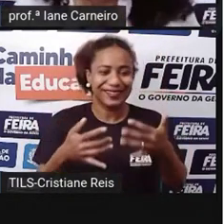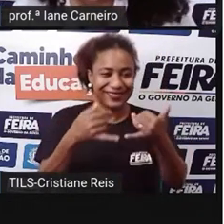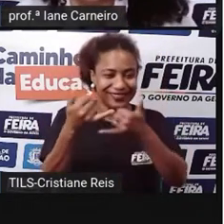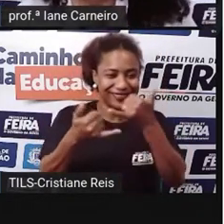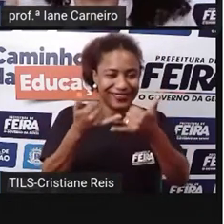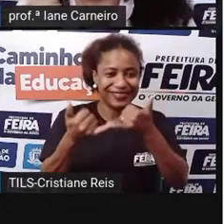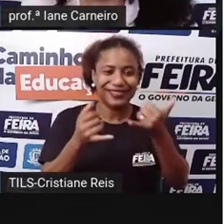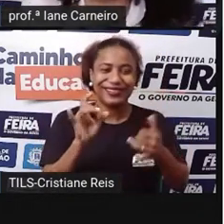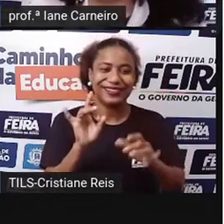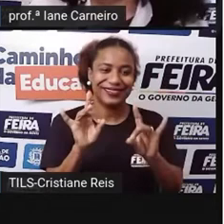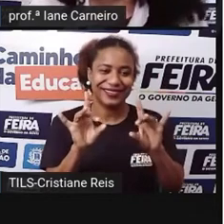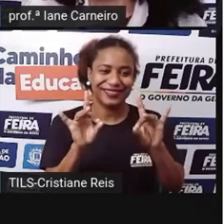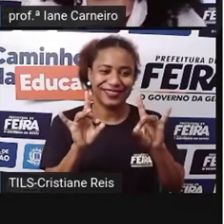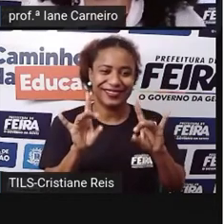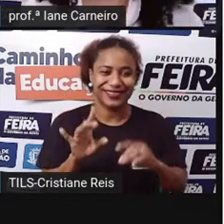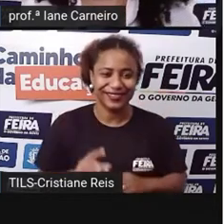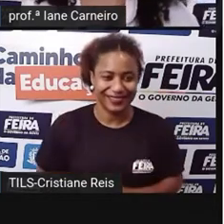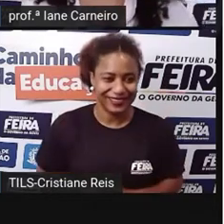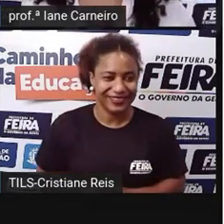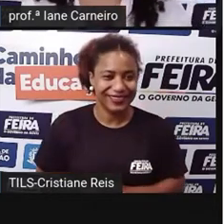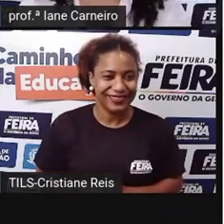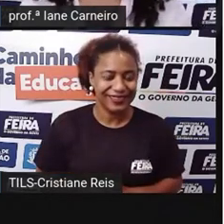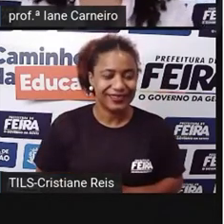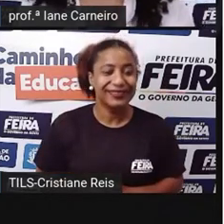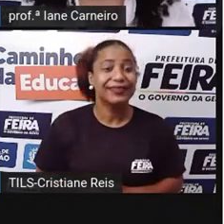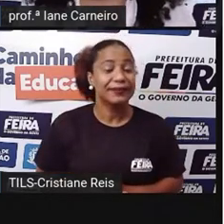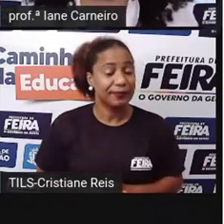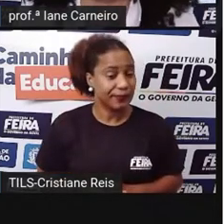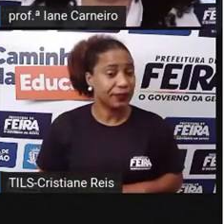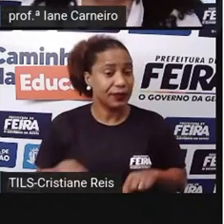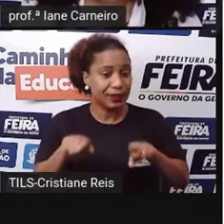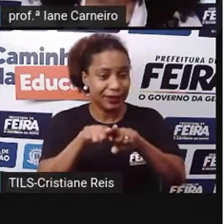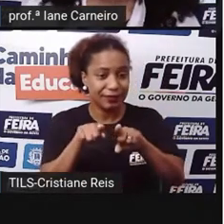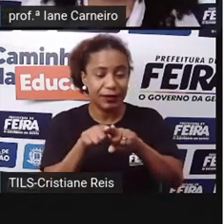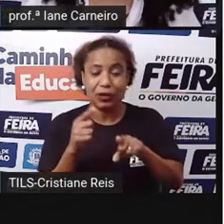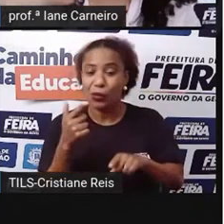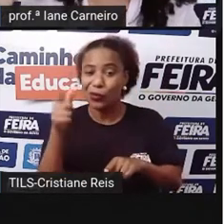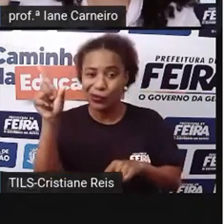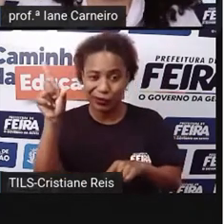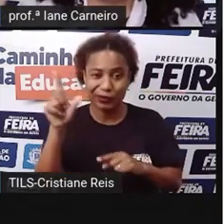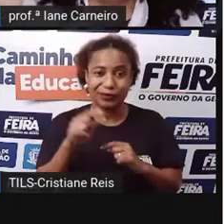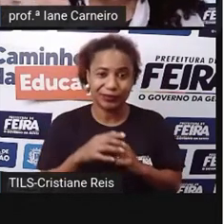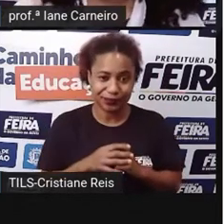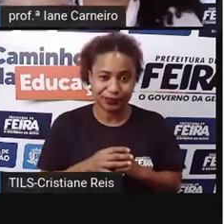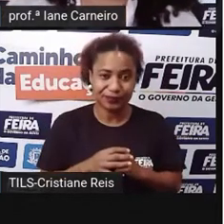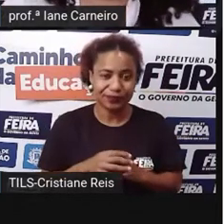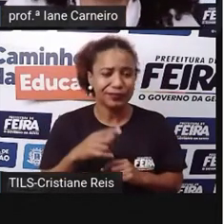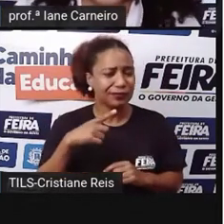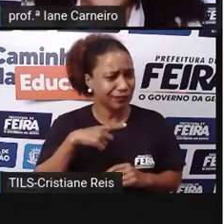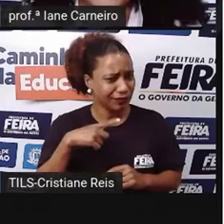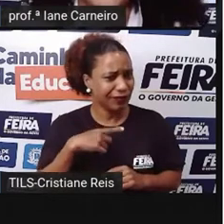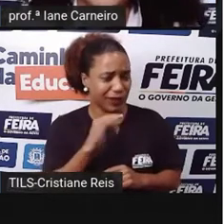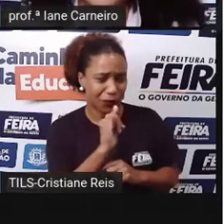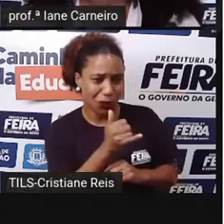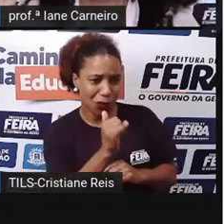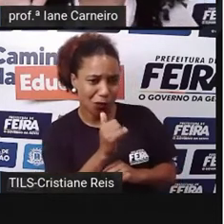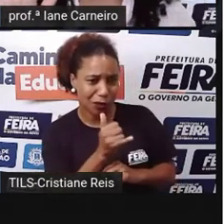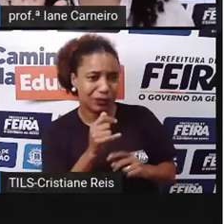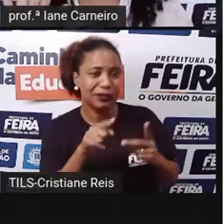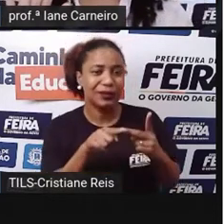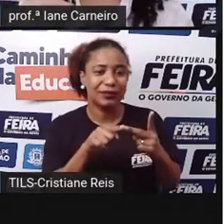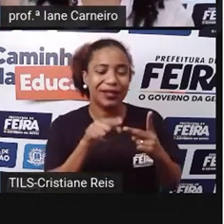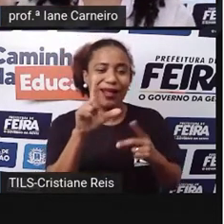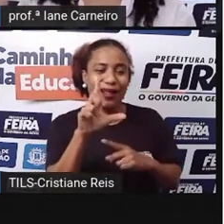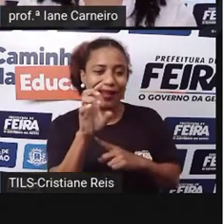E aí ainda tem um outro elemento, que as lendas são passadas de geração para geração, de